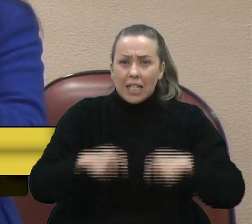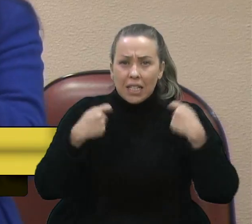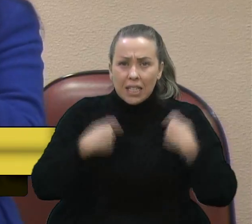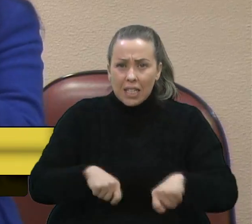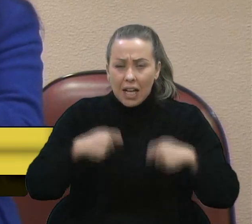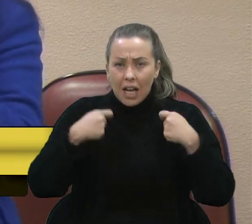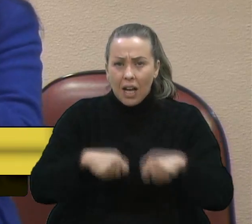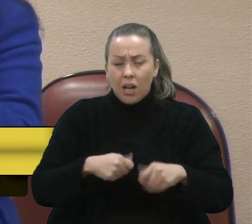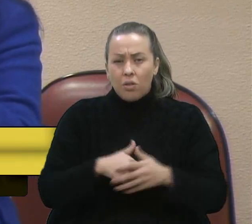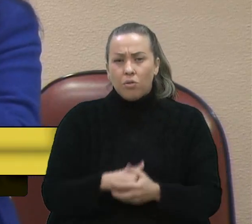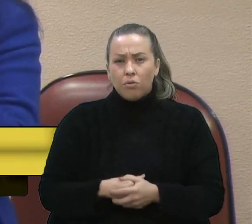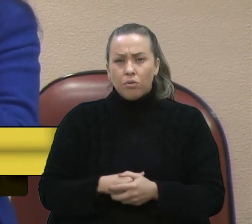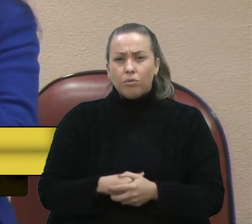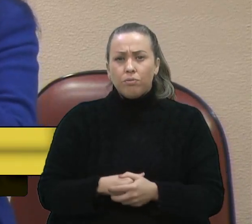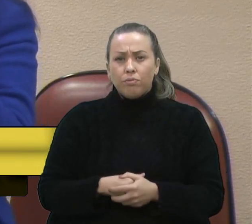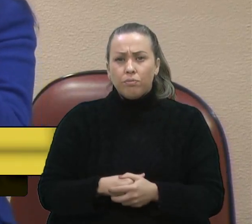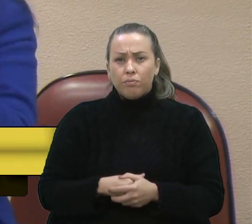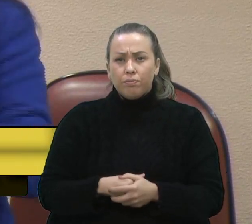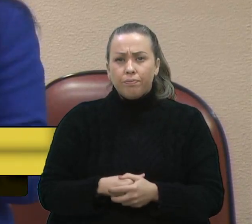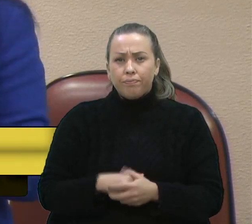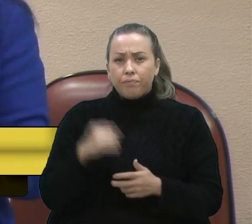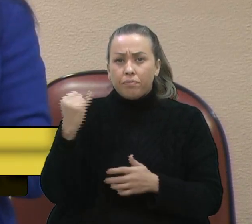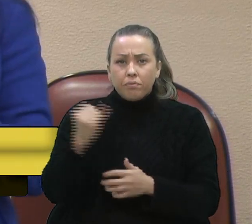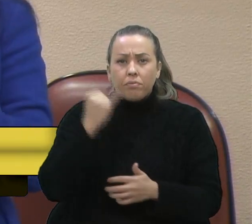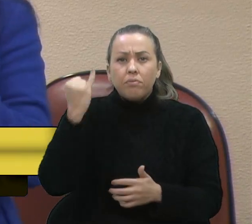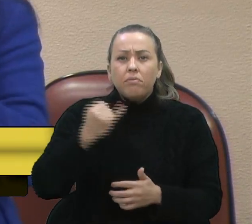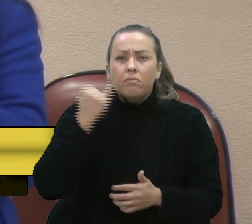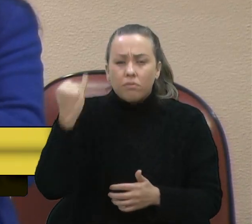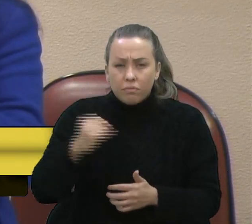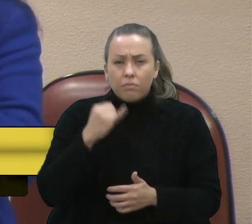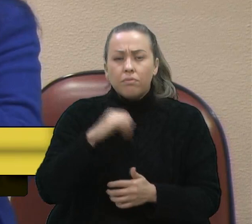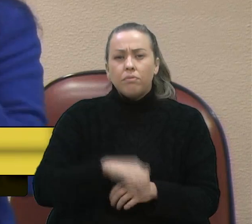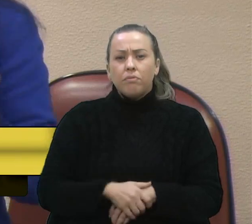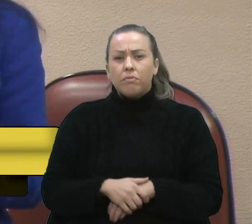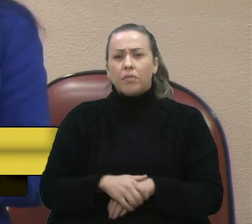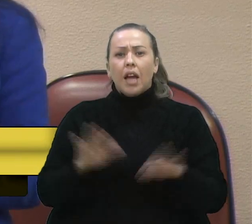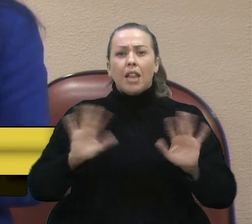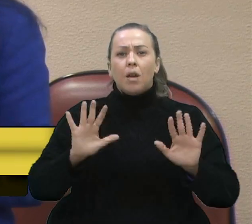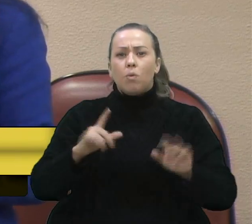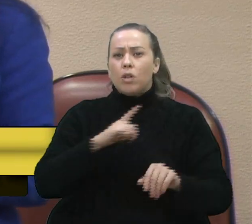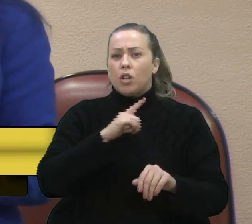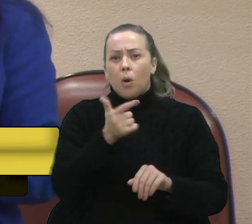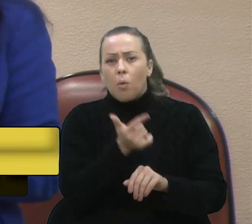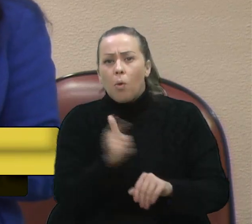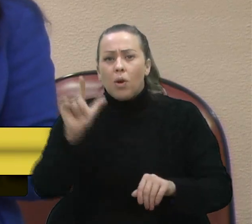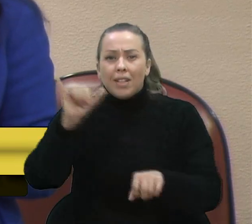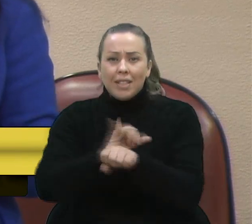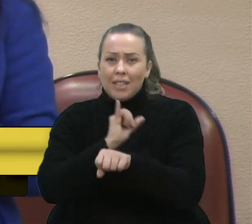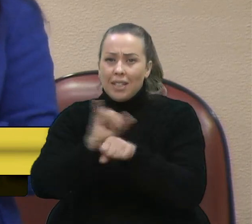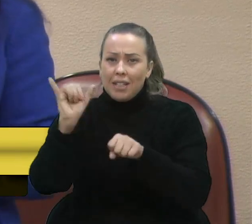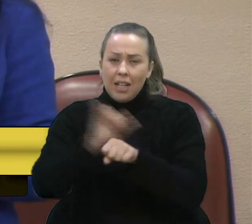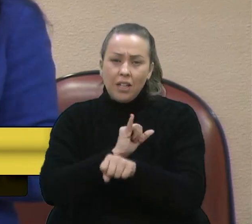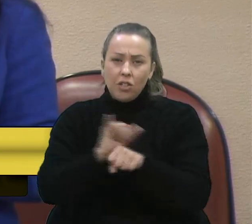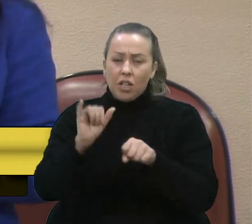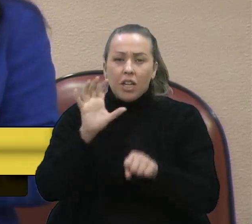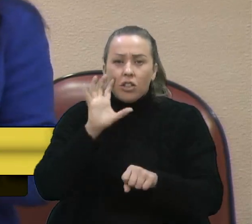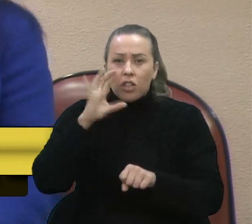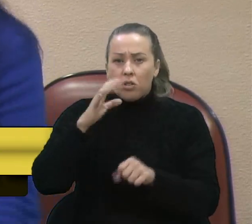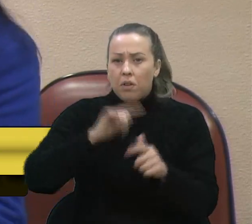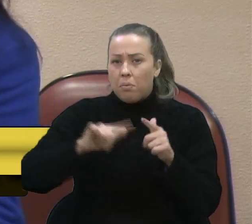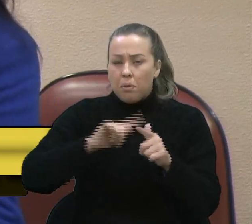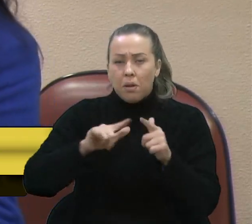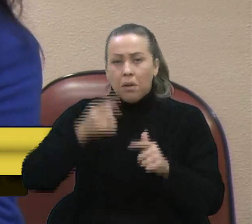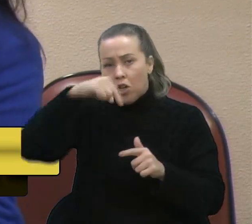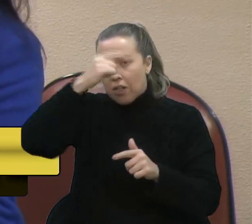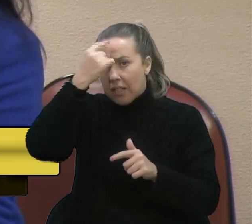isso era importante e não existiria outras formas de resolver problemas. E nós